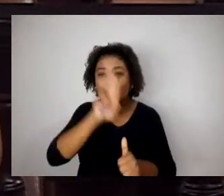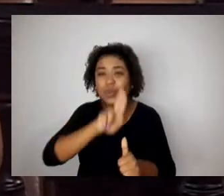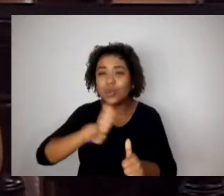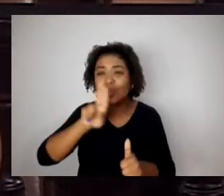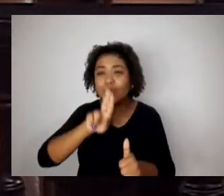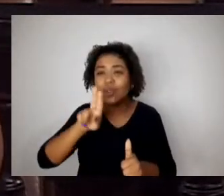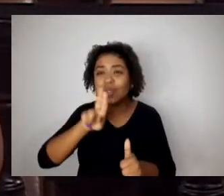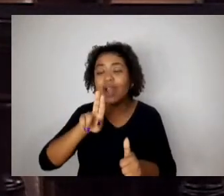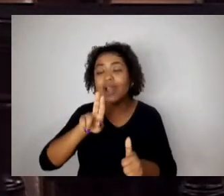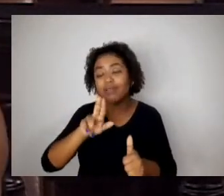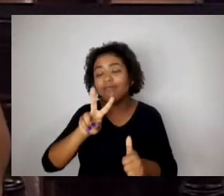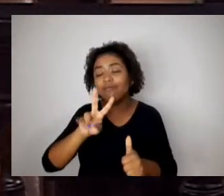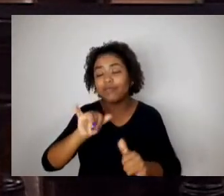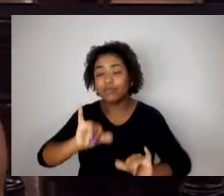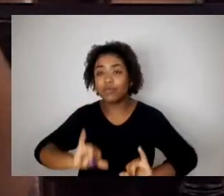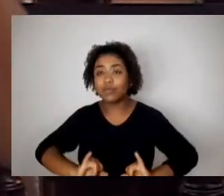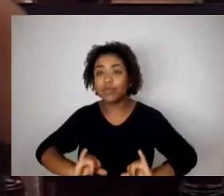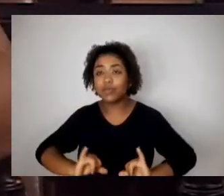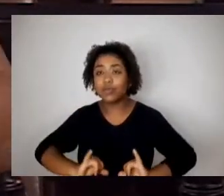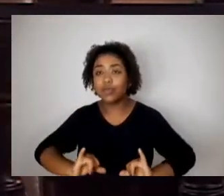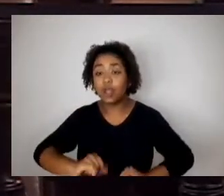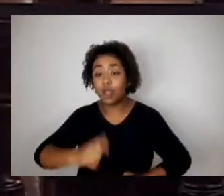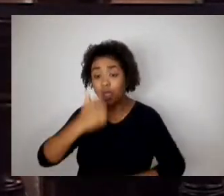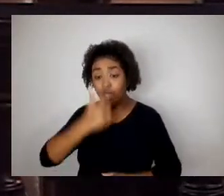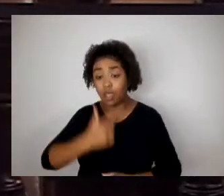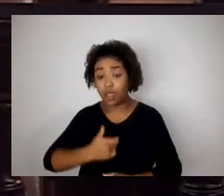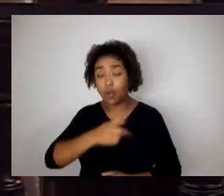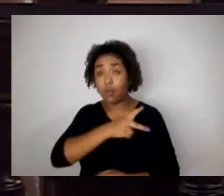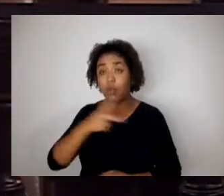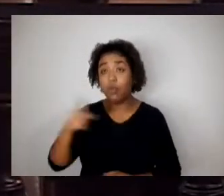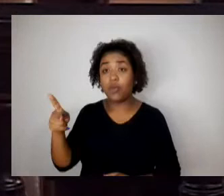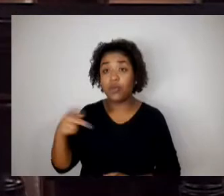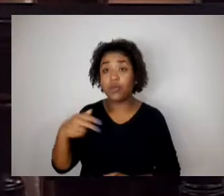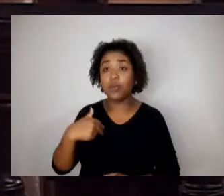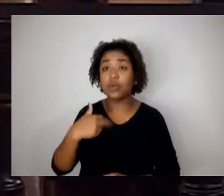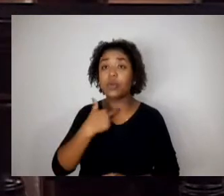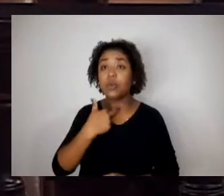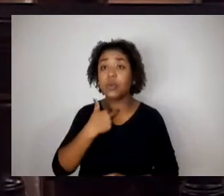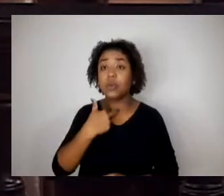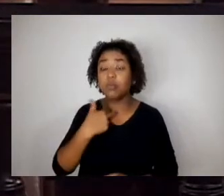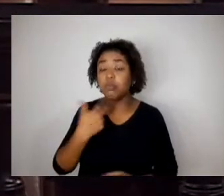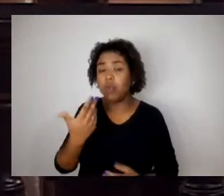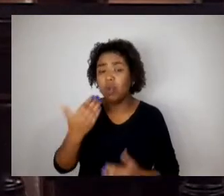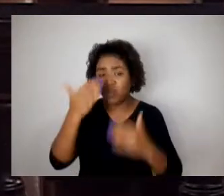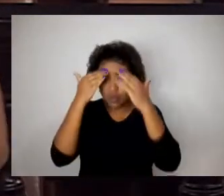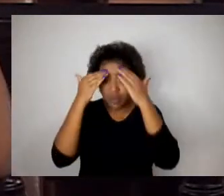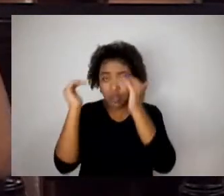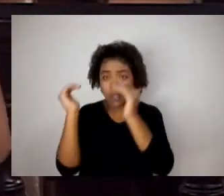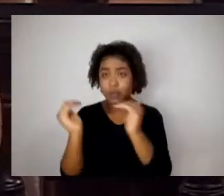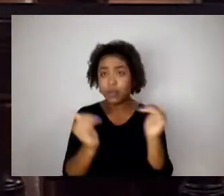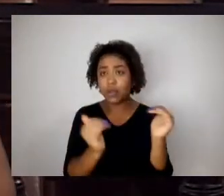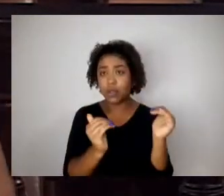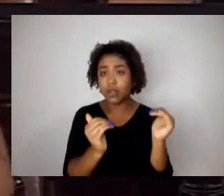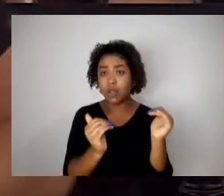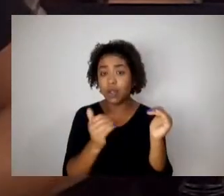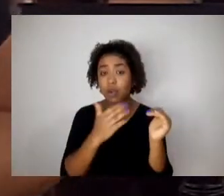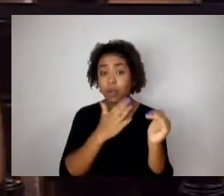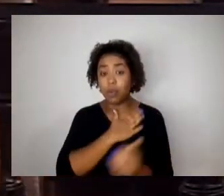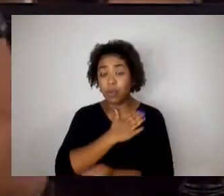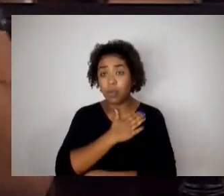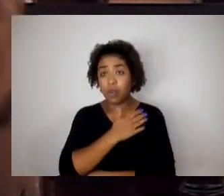professora, não posso respeitar o meu aluno que se reivindica, que reivindica a utilização de um